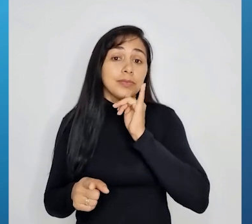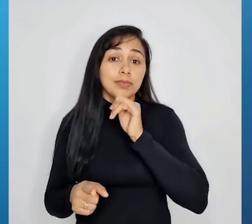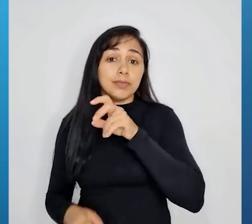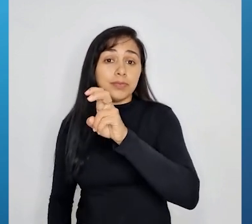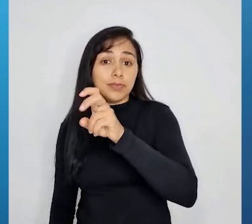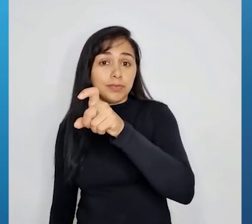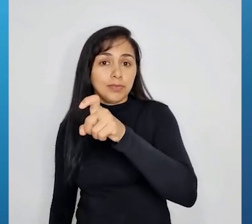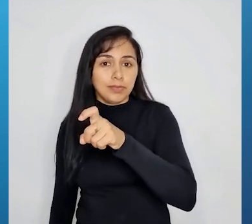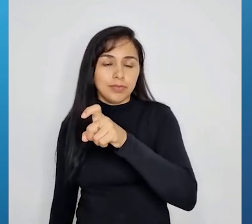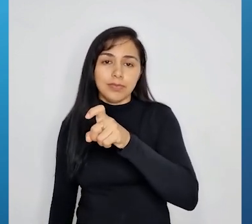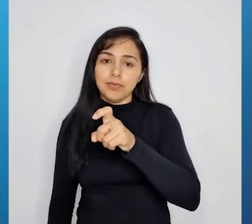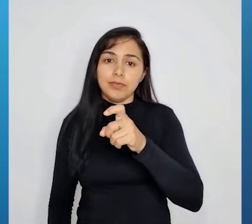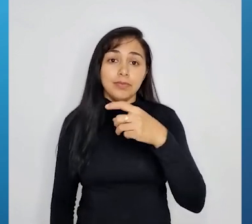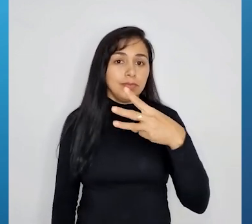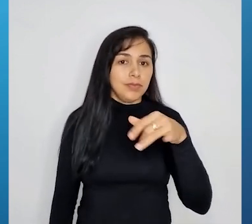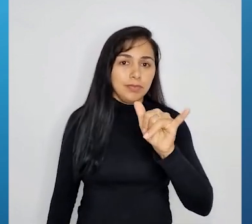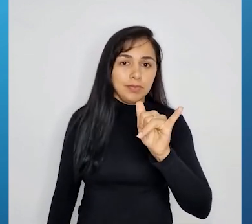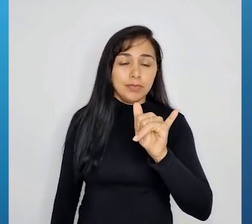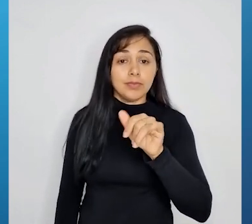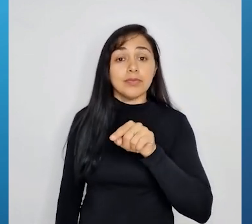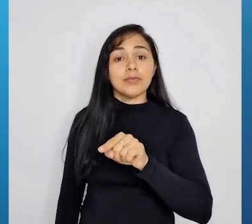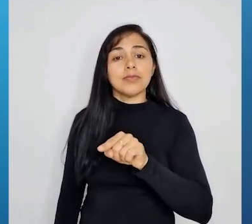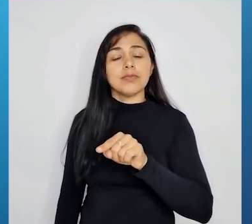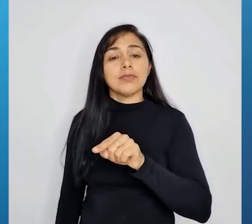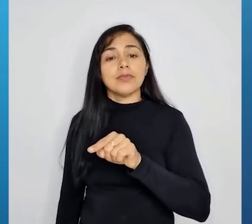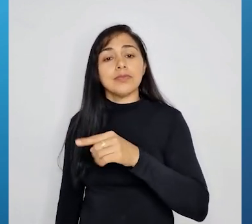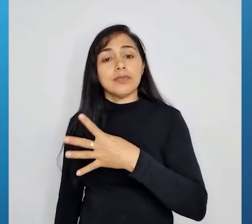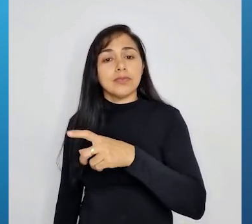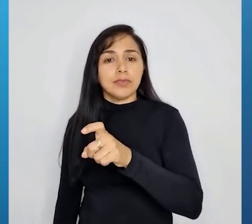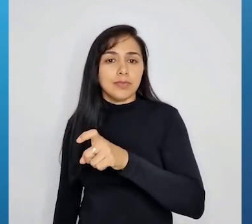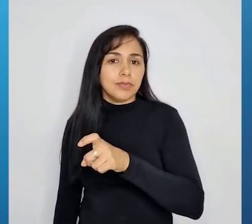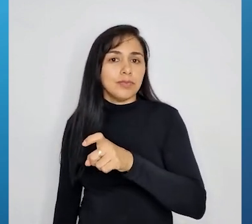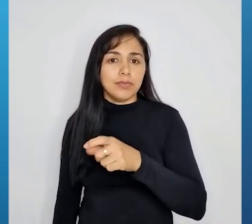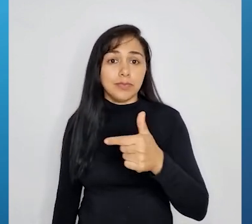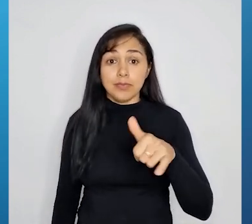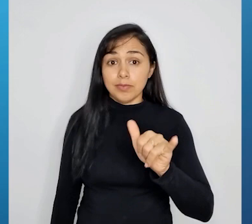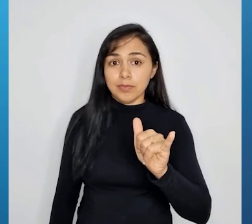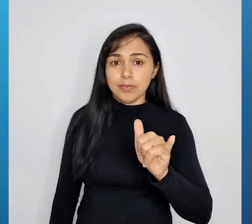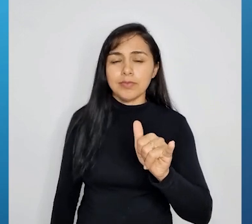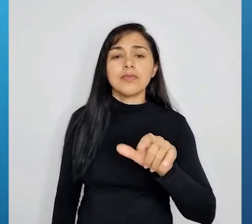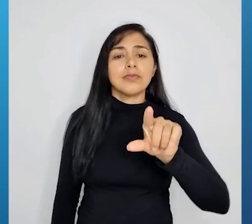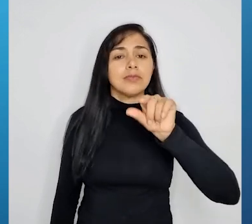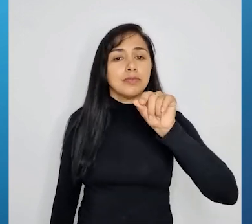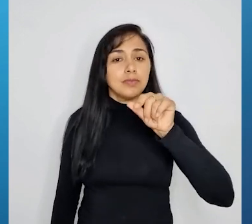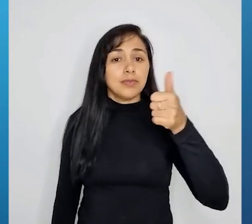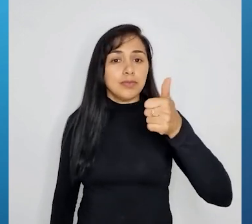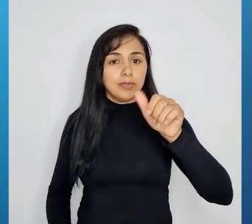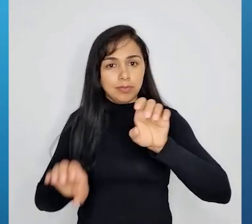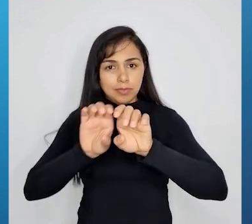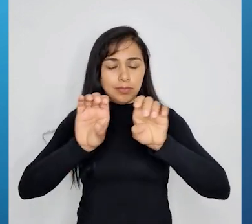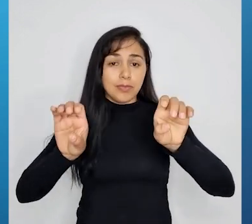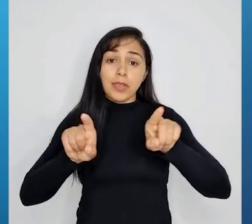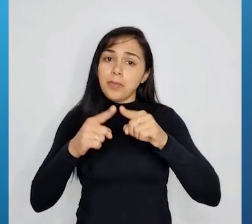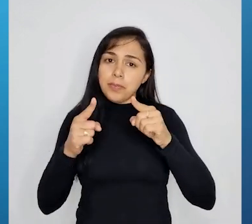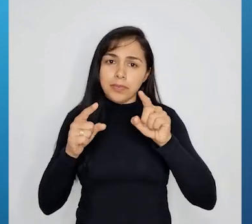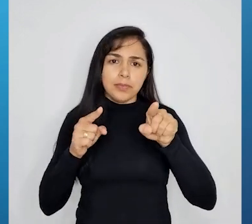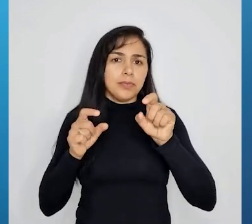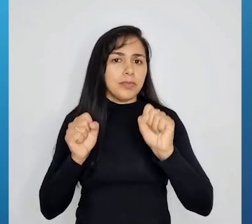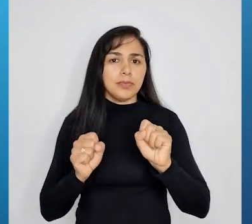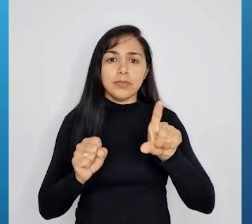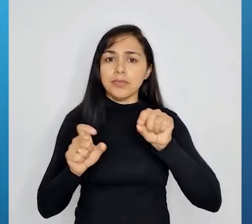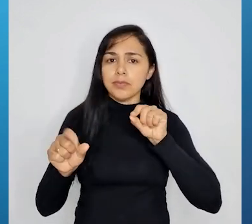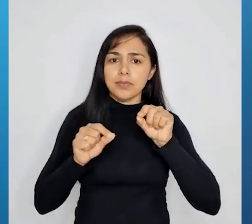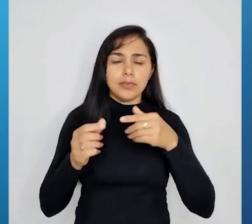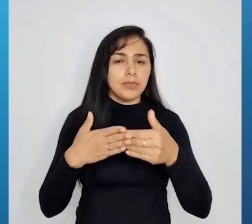3y ou na segunda, que é 4x menos 2y. Então, eu vou substituir na primeira mesma, mas em qualquer uma que você substituir